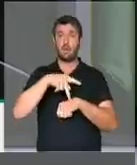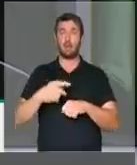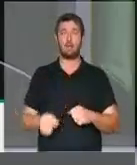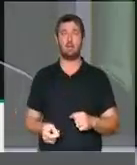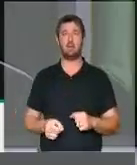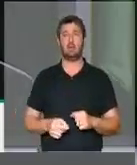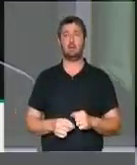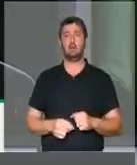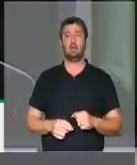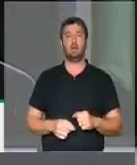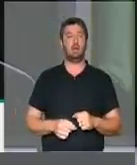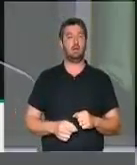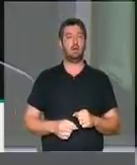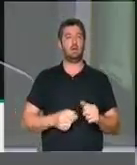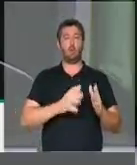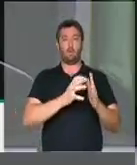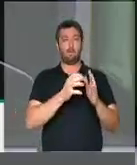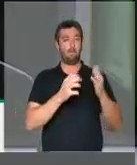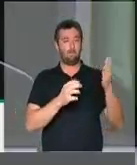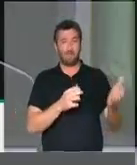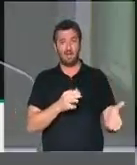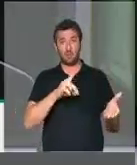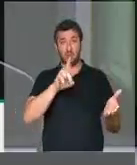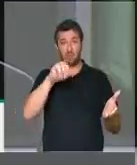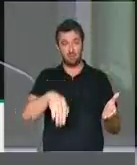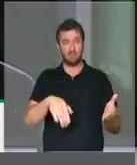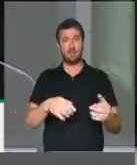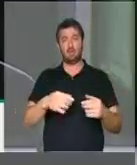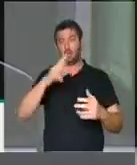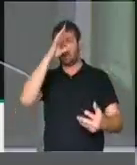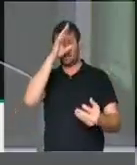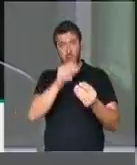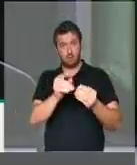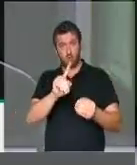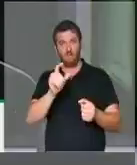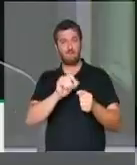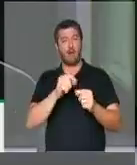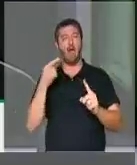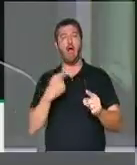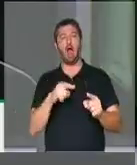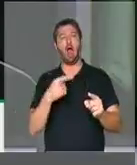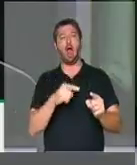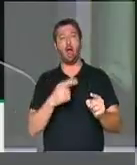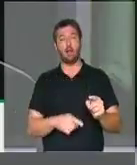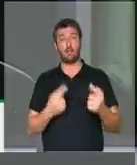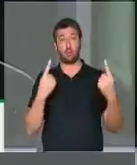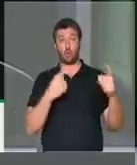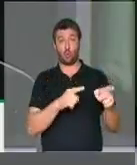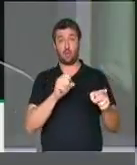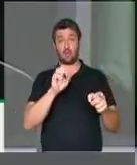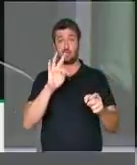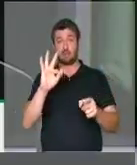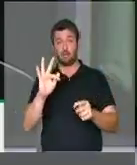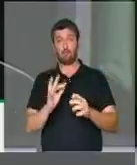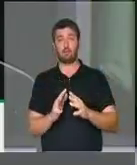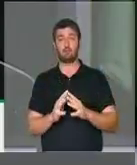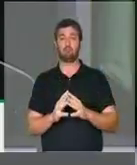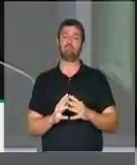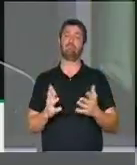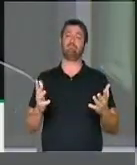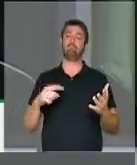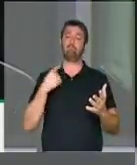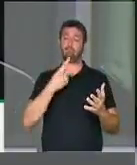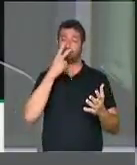E esta incompreensão por parte do DIN, que faz uma provocação ao STF, nós